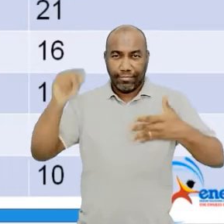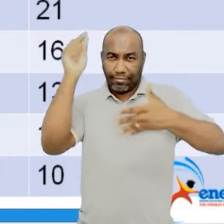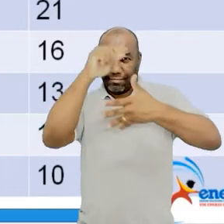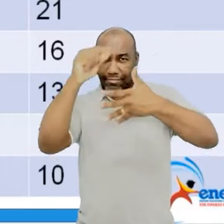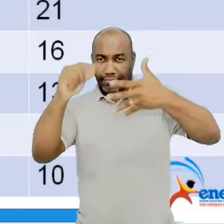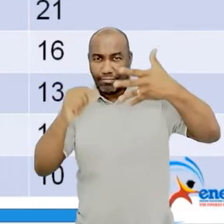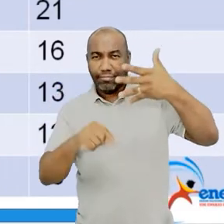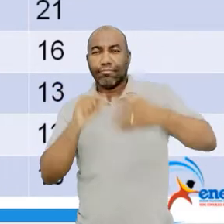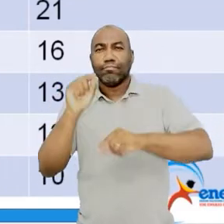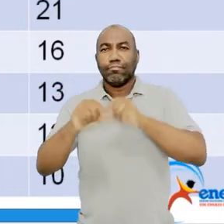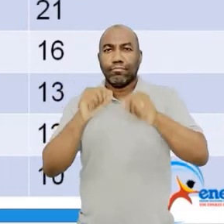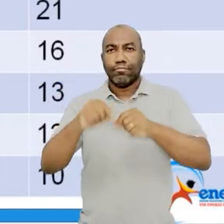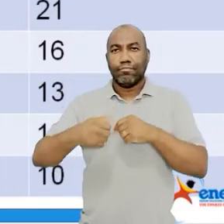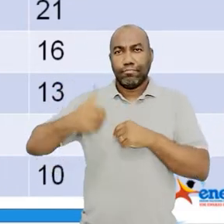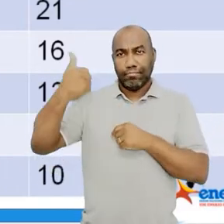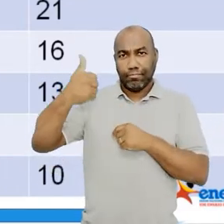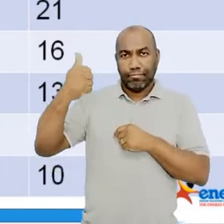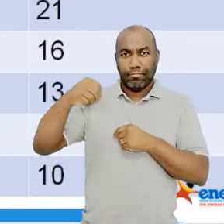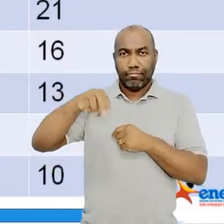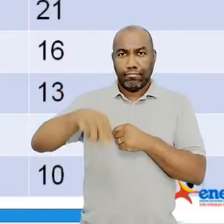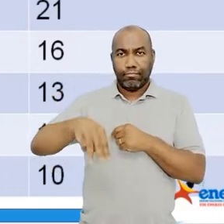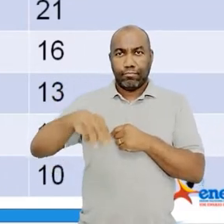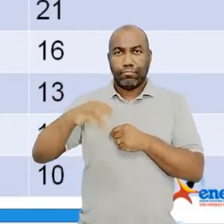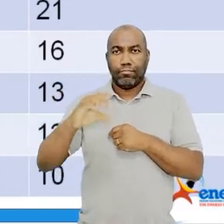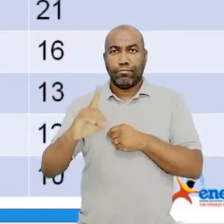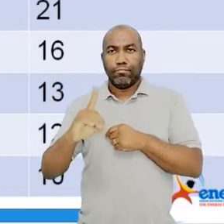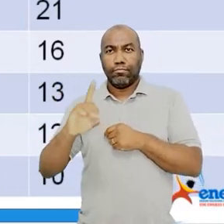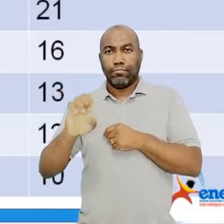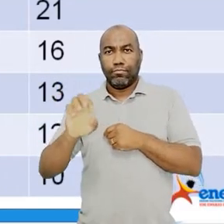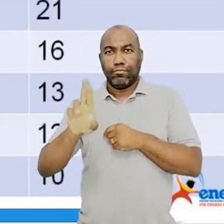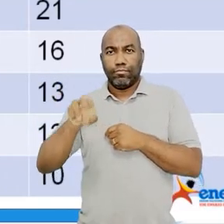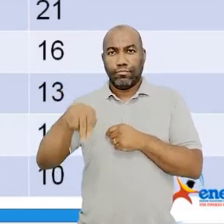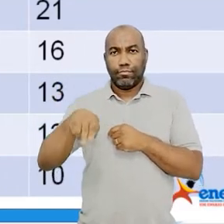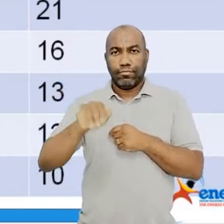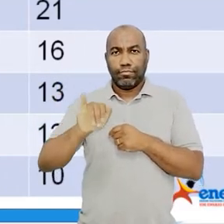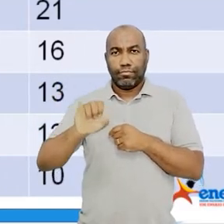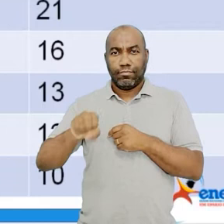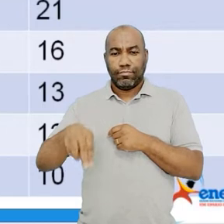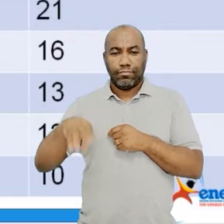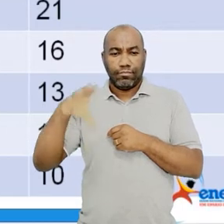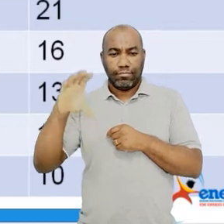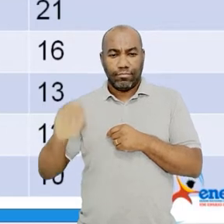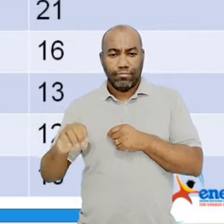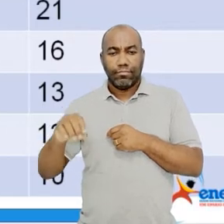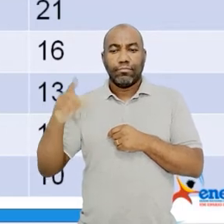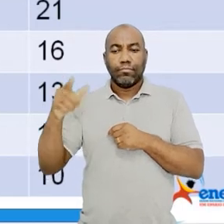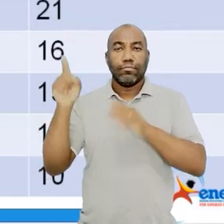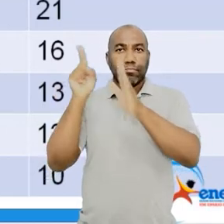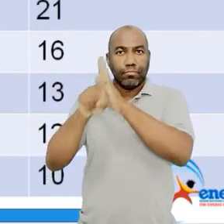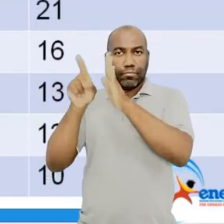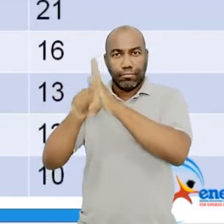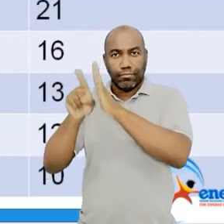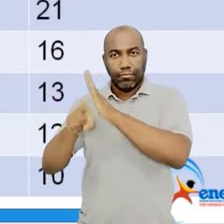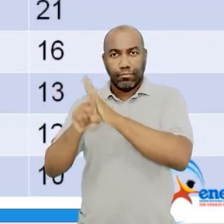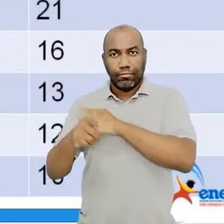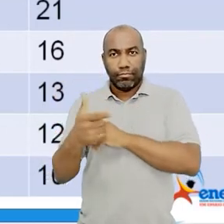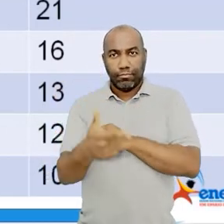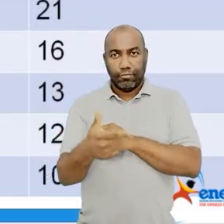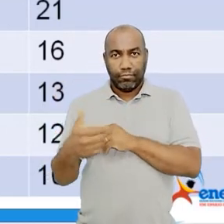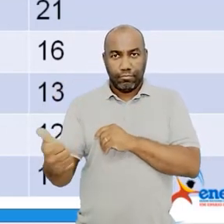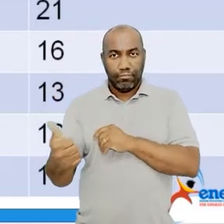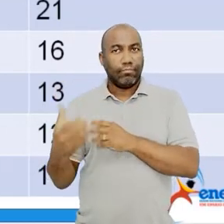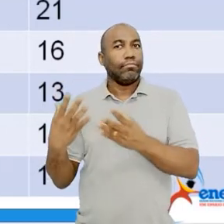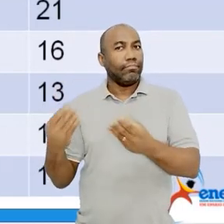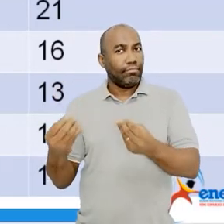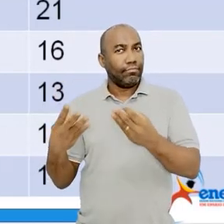em Modernismo Primeira Geração, que já foi contemplado com 21 questões. É bastante questões, hein? Então,